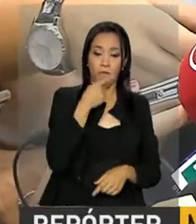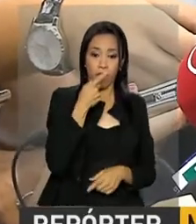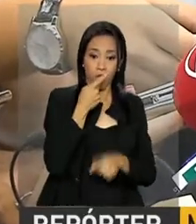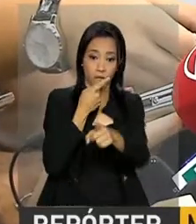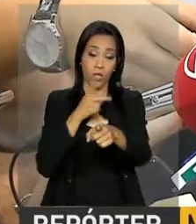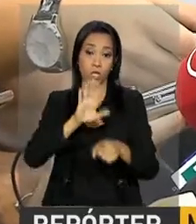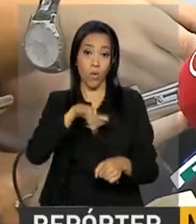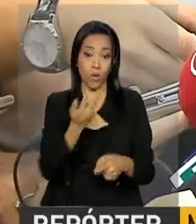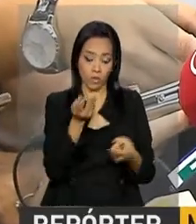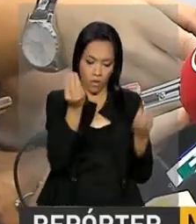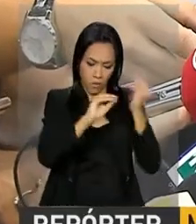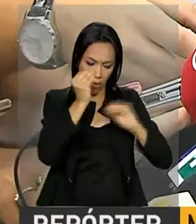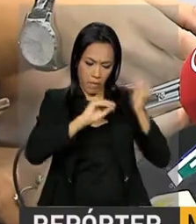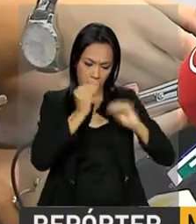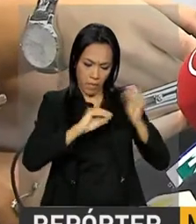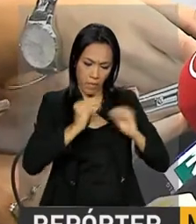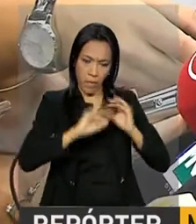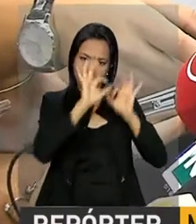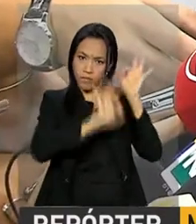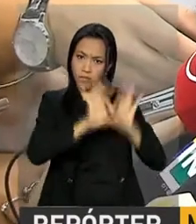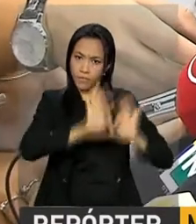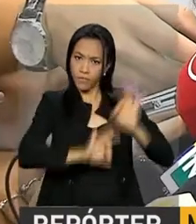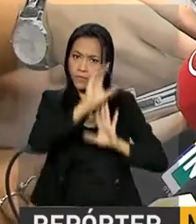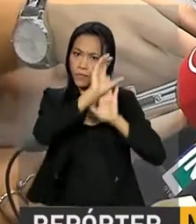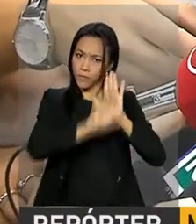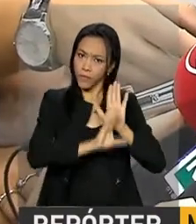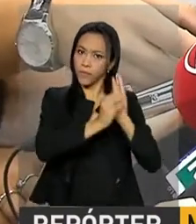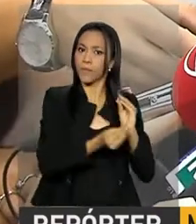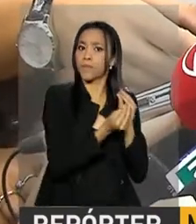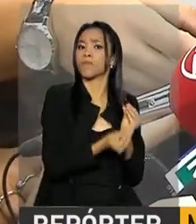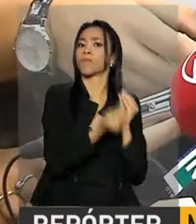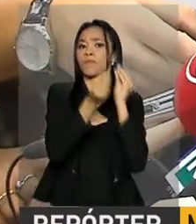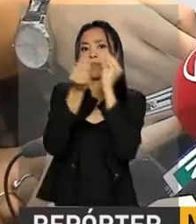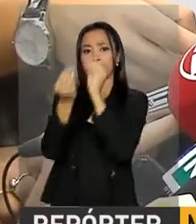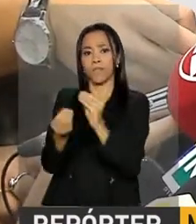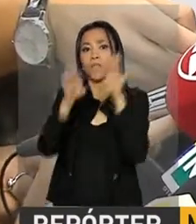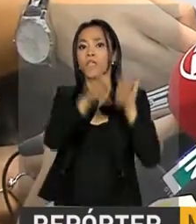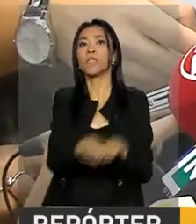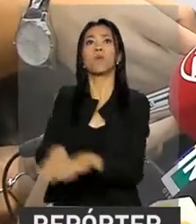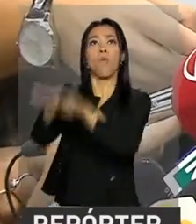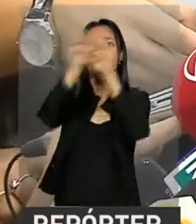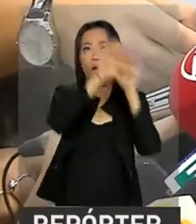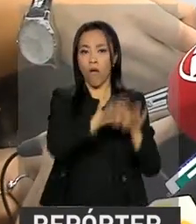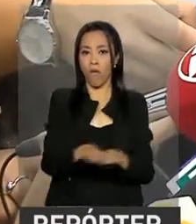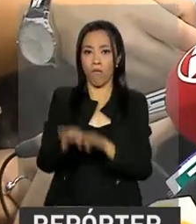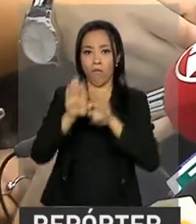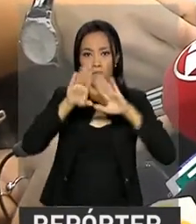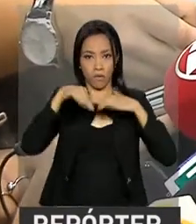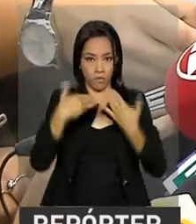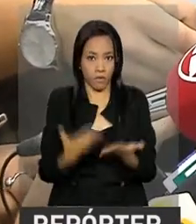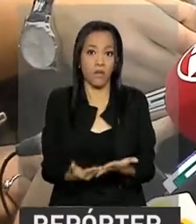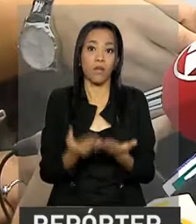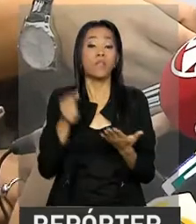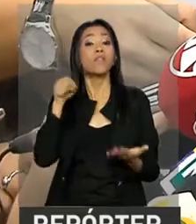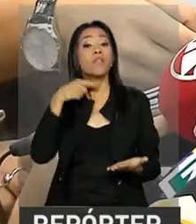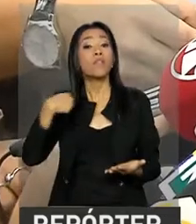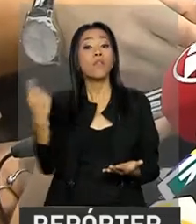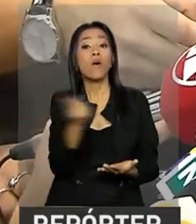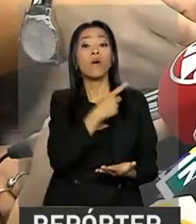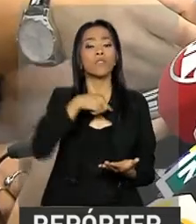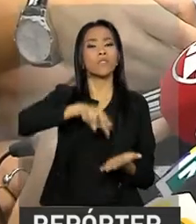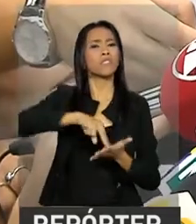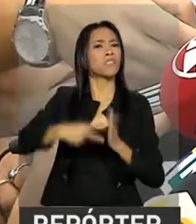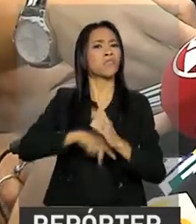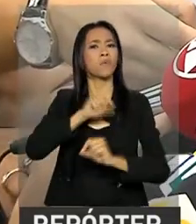diretriz pela fixação desse comando na Base Nacional Comum Curricular, na verdade a gente está segurando